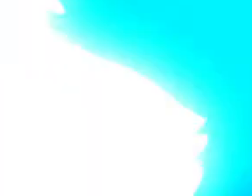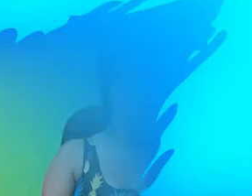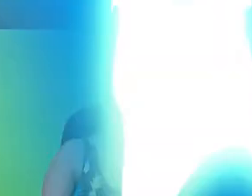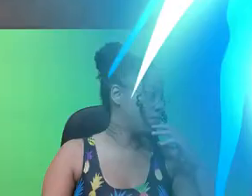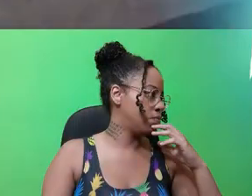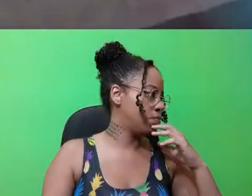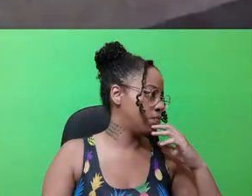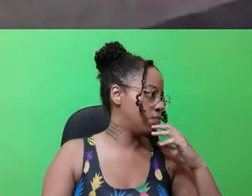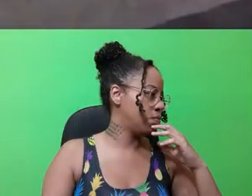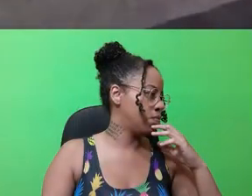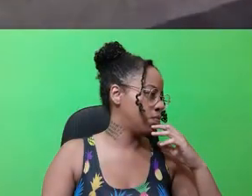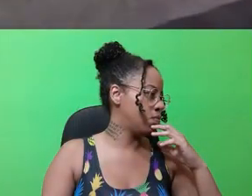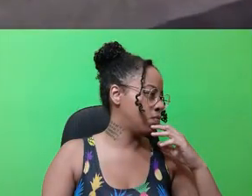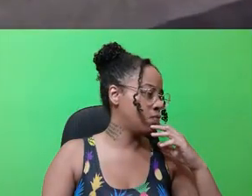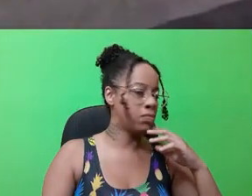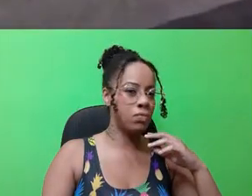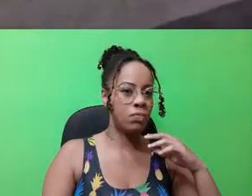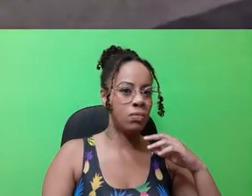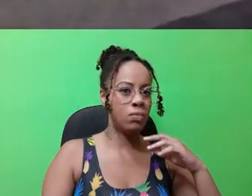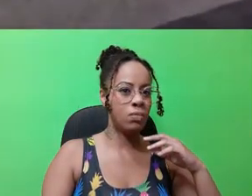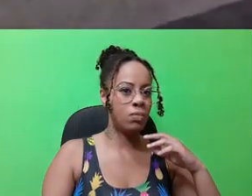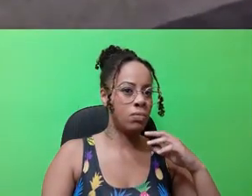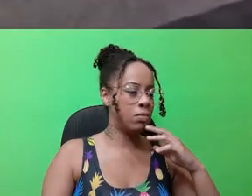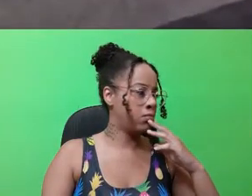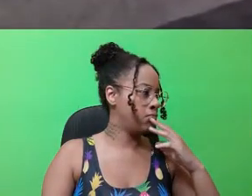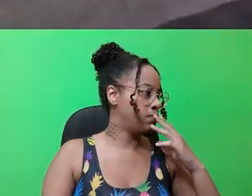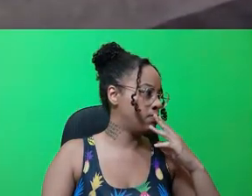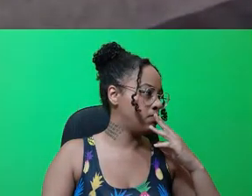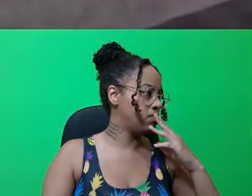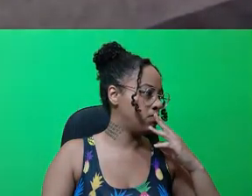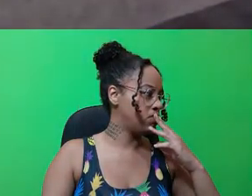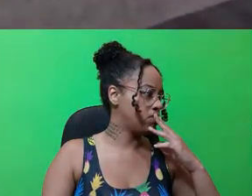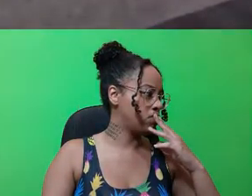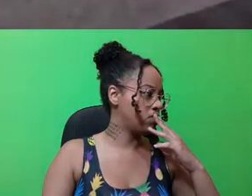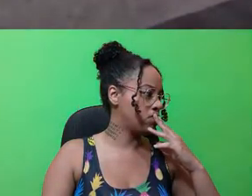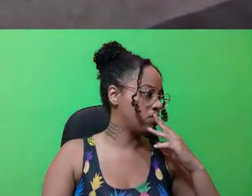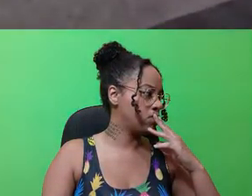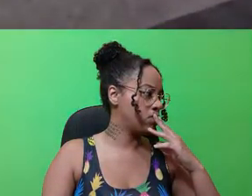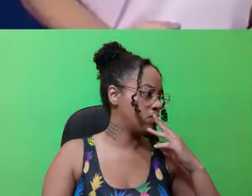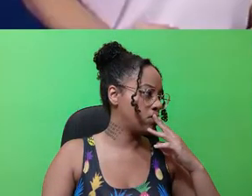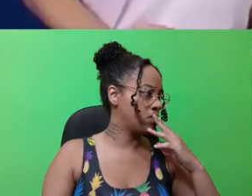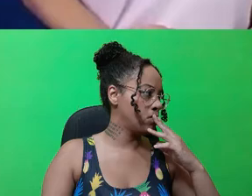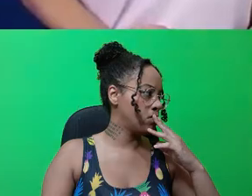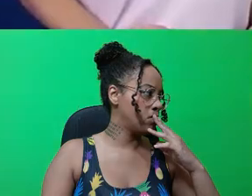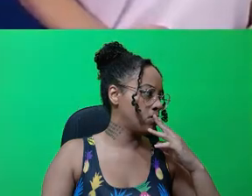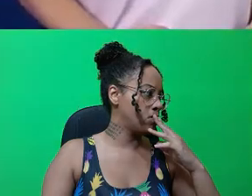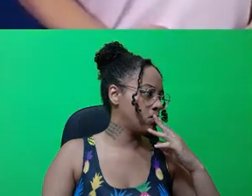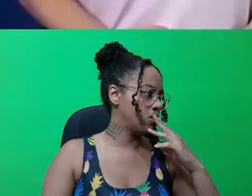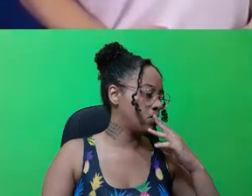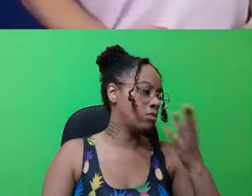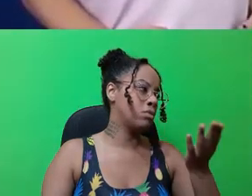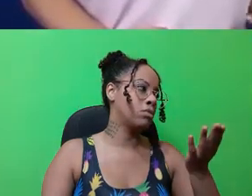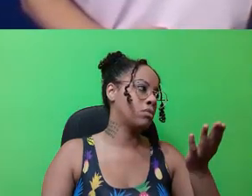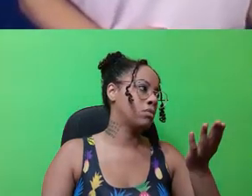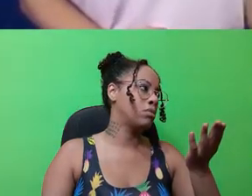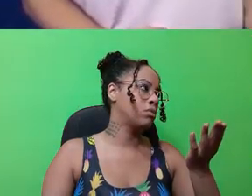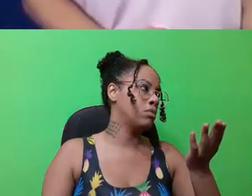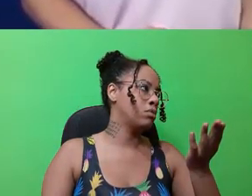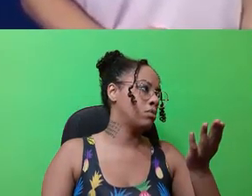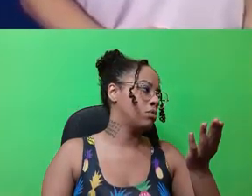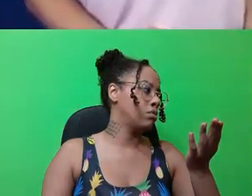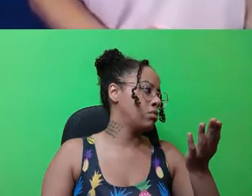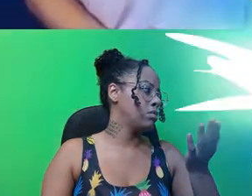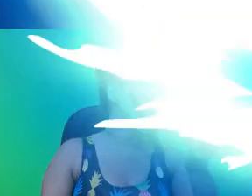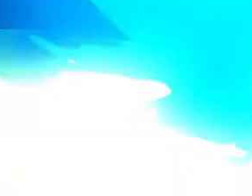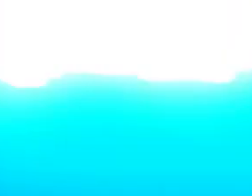O presidente da República, Jair Bolsonaro, passa o feriado de Páscoa no litoral, de São Paulo. O presidente Jair Bolsonaro passou o